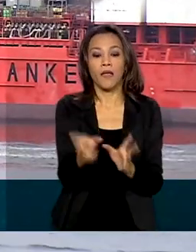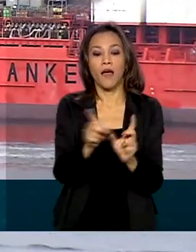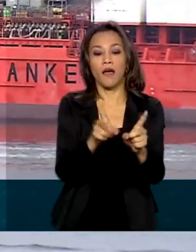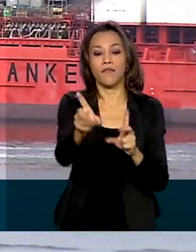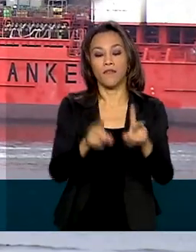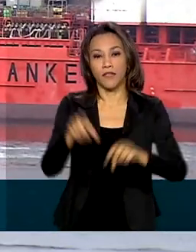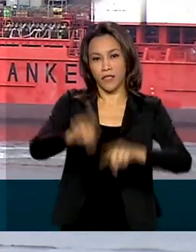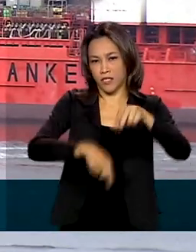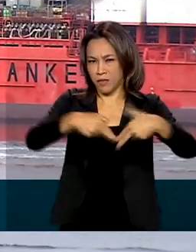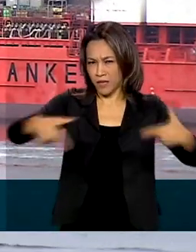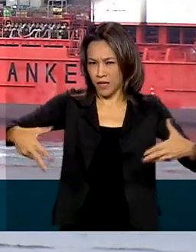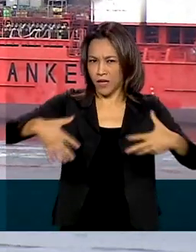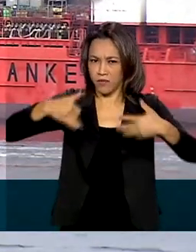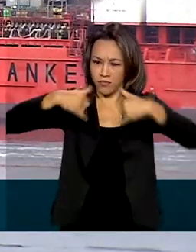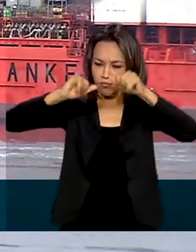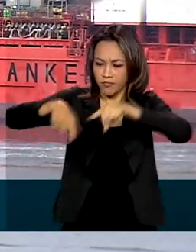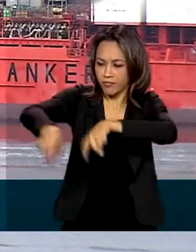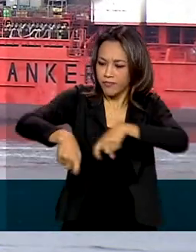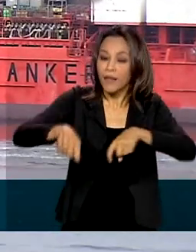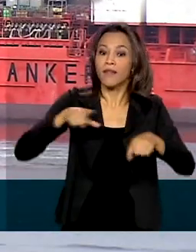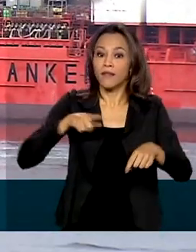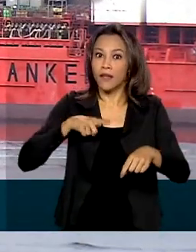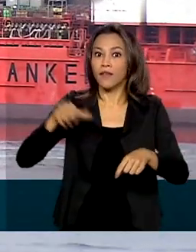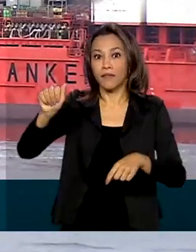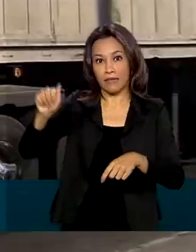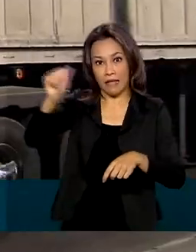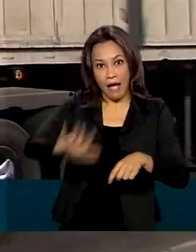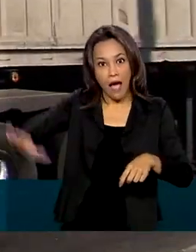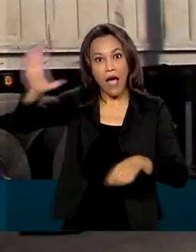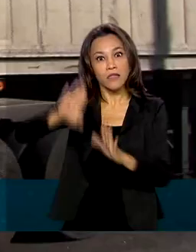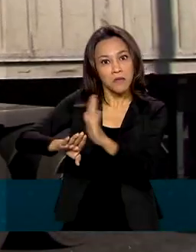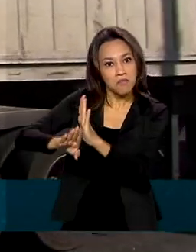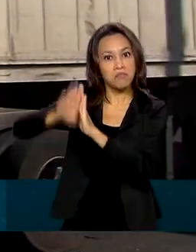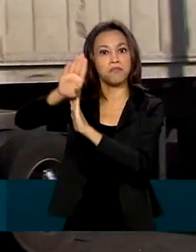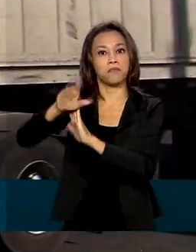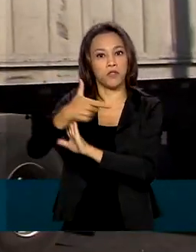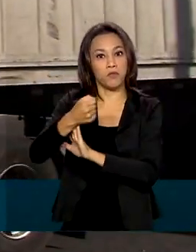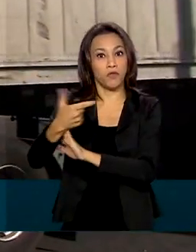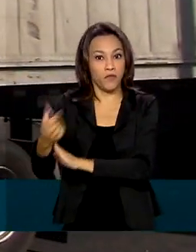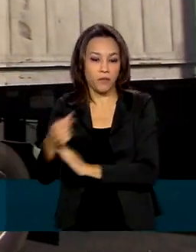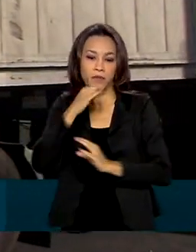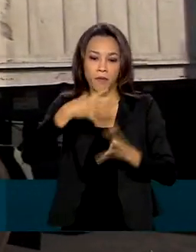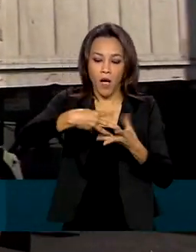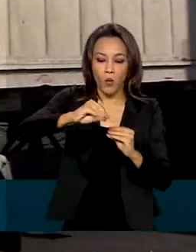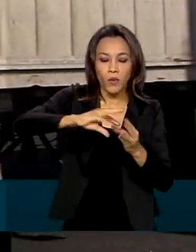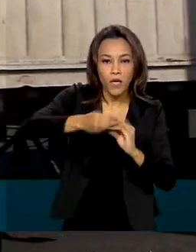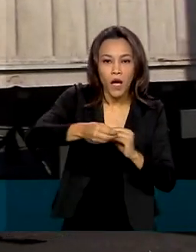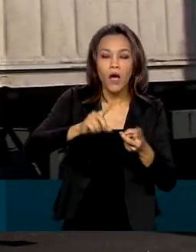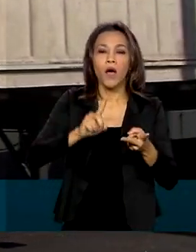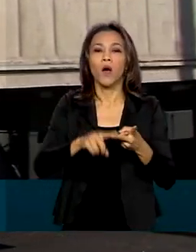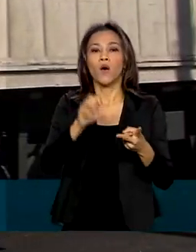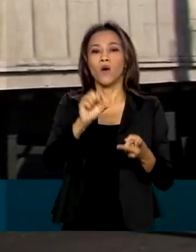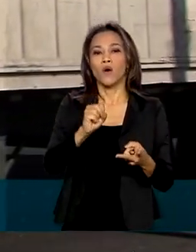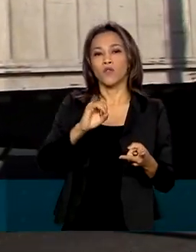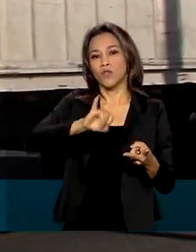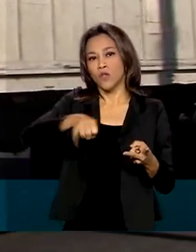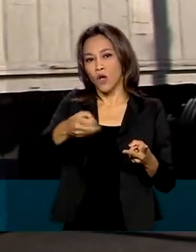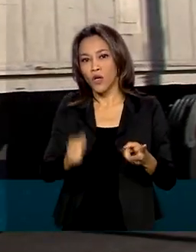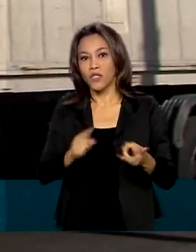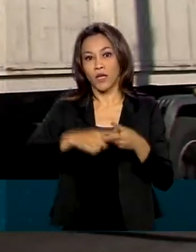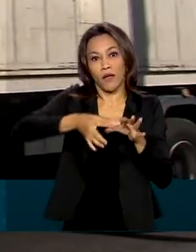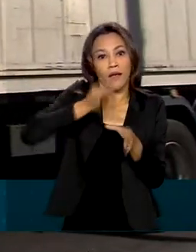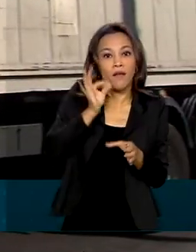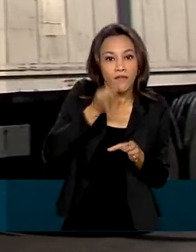agropecuários para a Ásia teve destaque em 2020. Produtos como algodão, soja e café. China